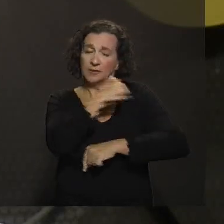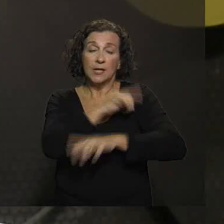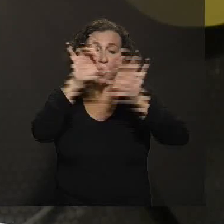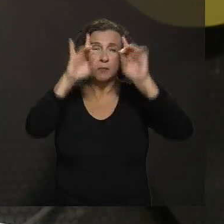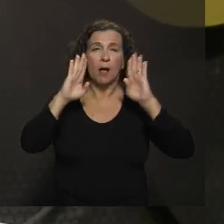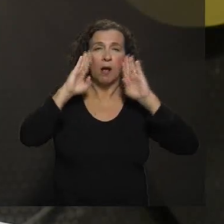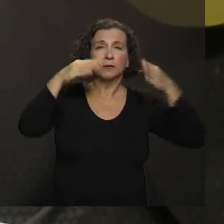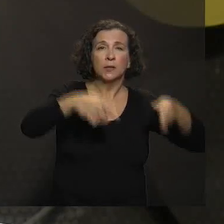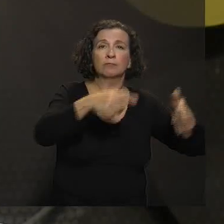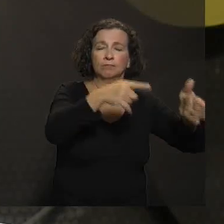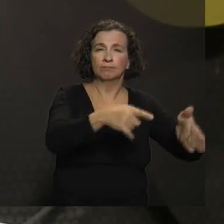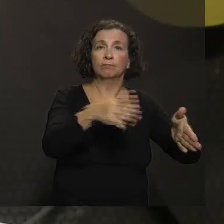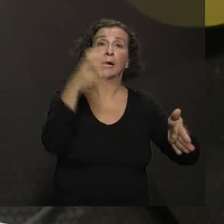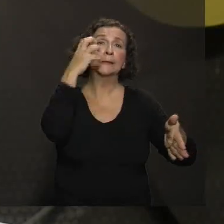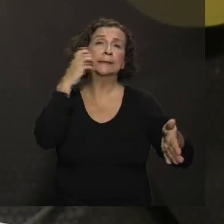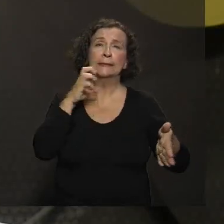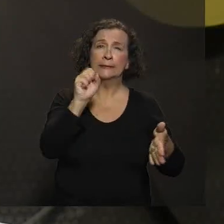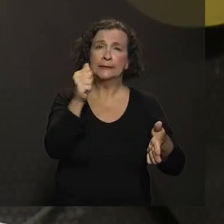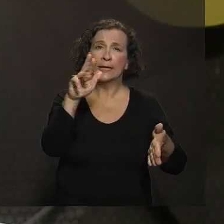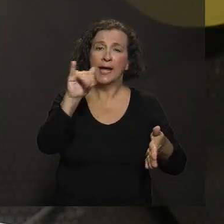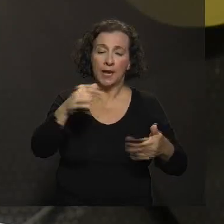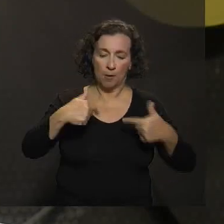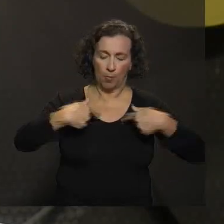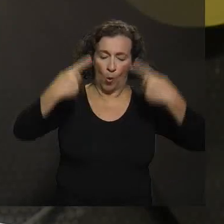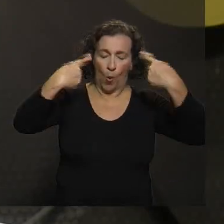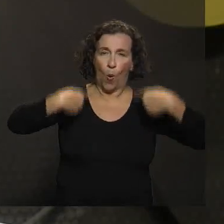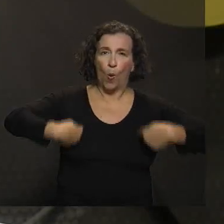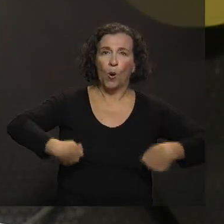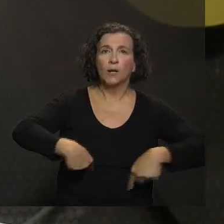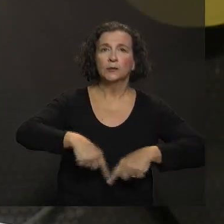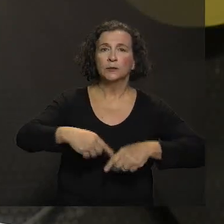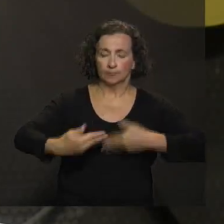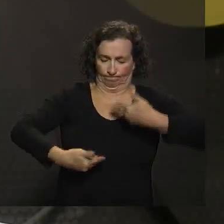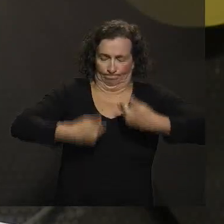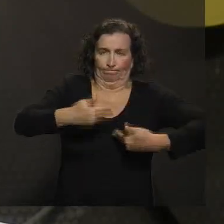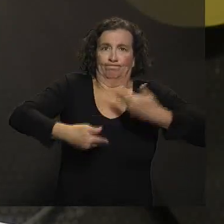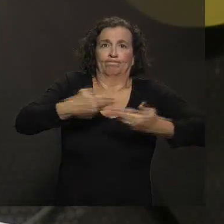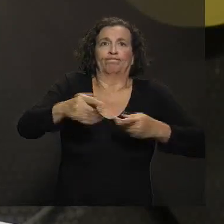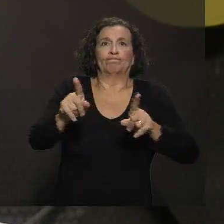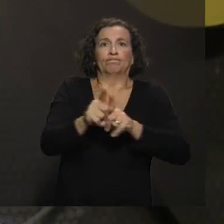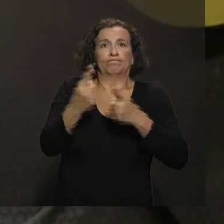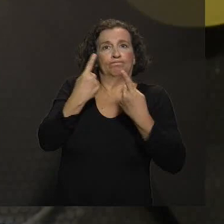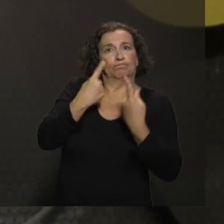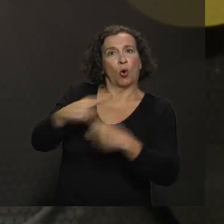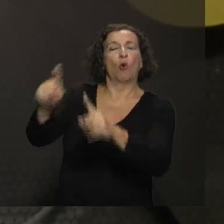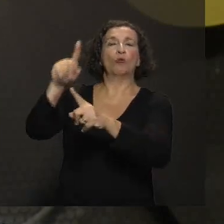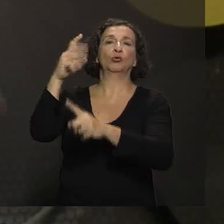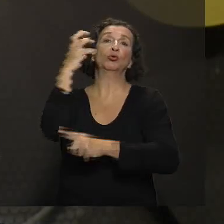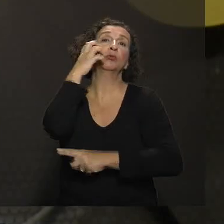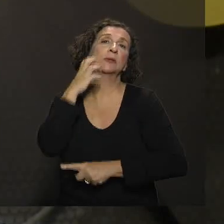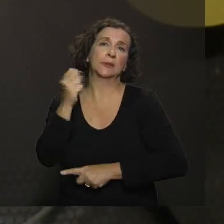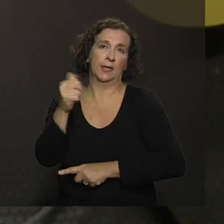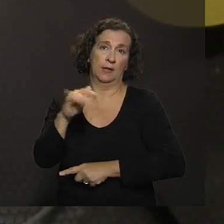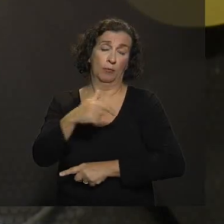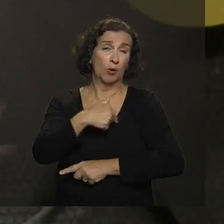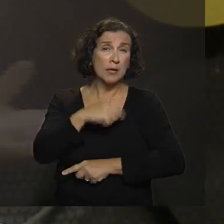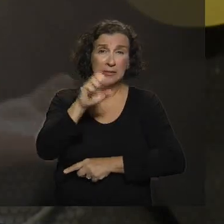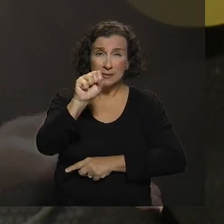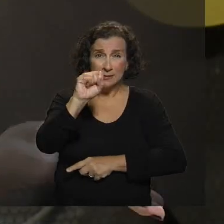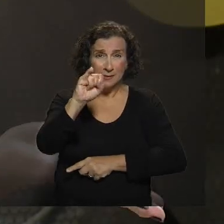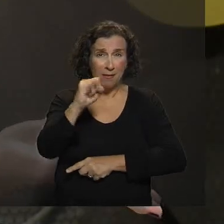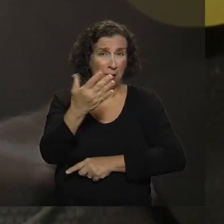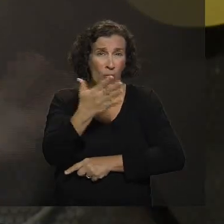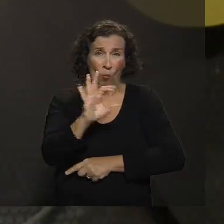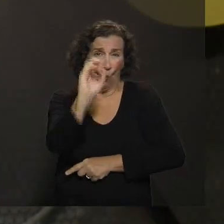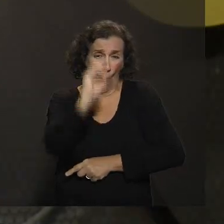doença. Por isso que a gente dá a vacina do sarampo, porque o organismo vai produzir os anticorpos para o sarampo. Então se o bebê não tem nada, ele nasce